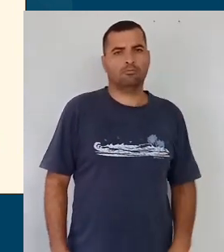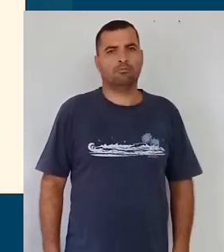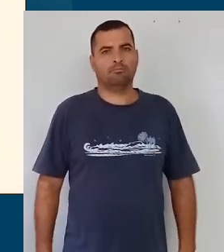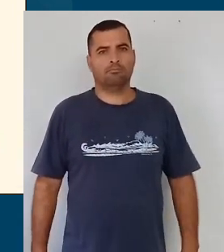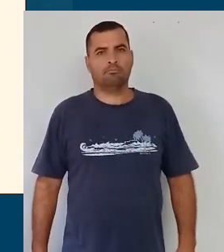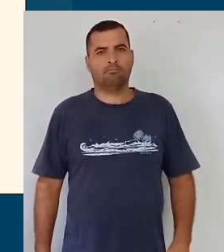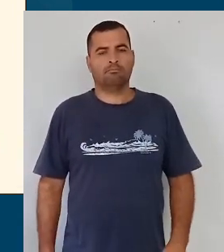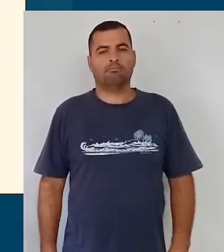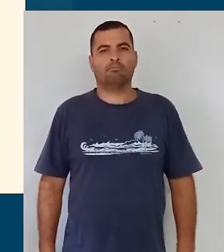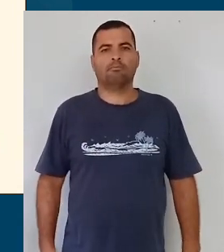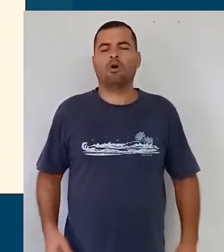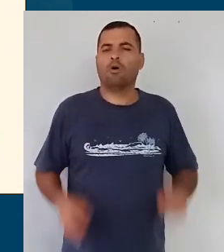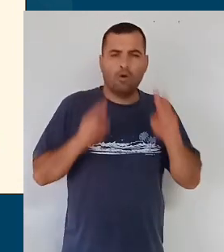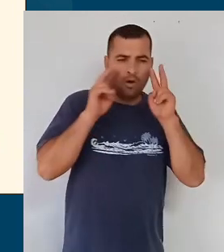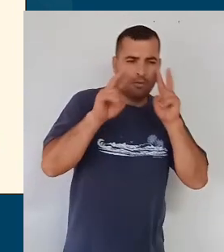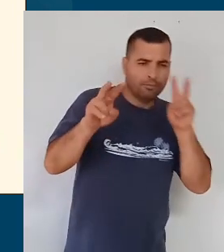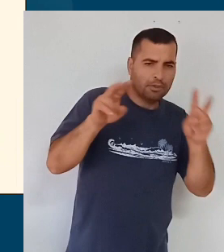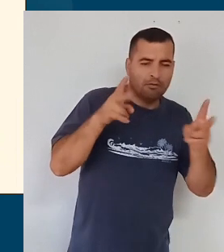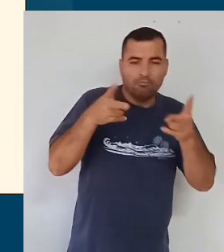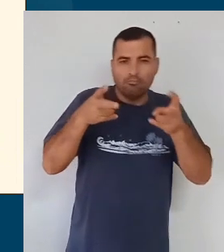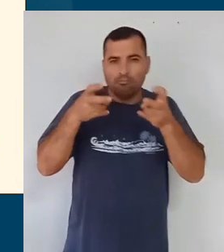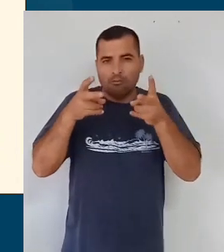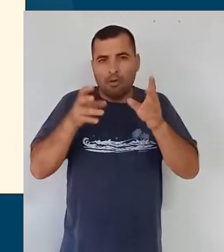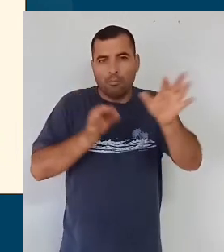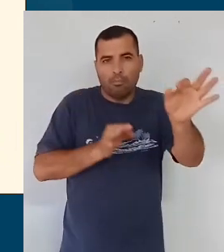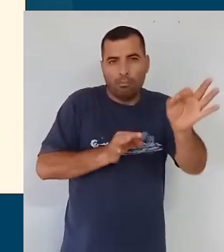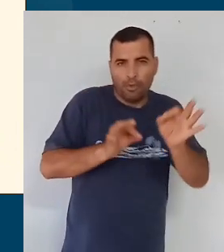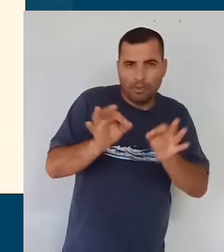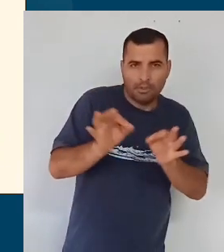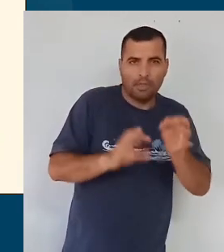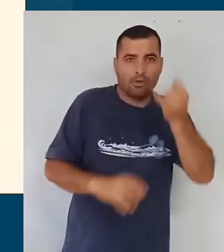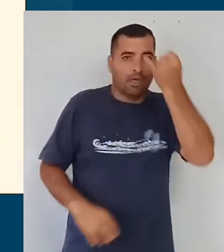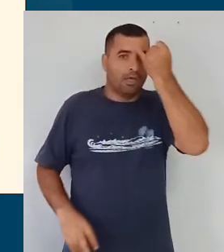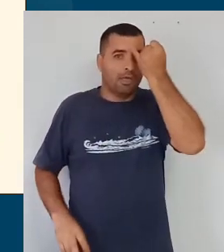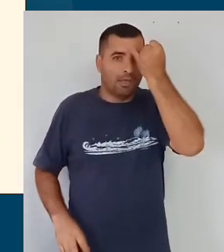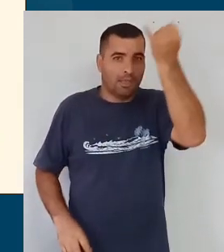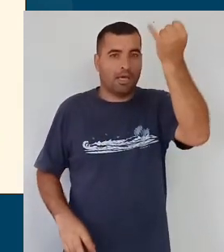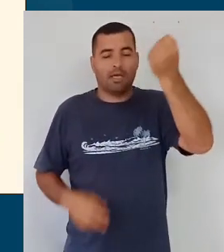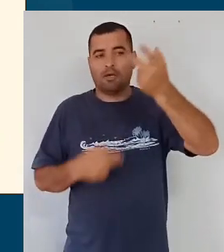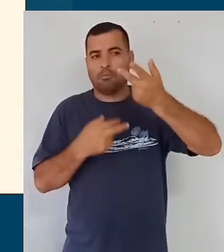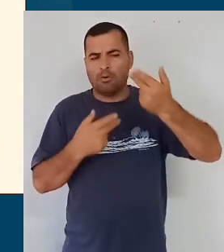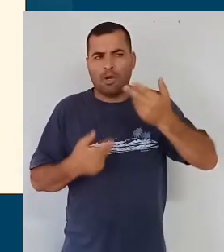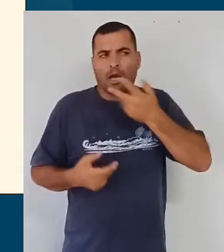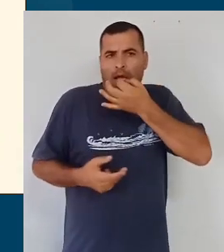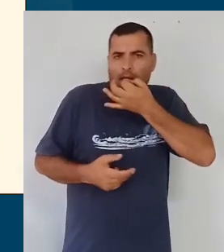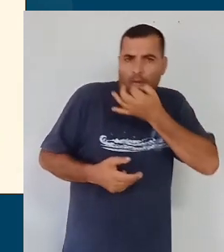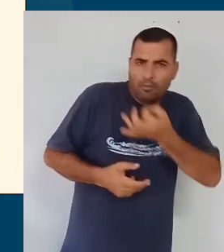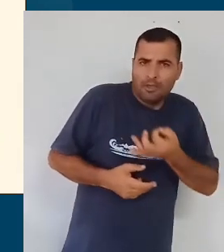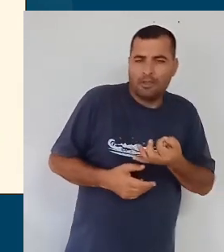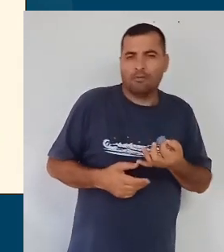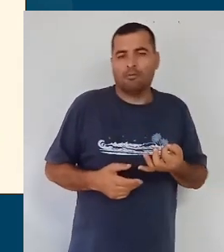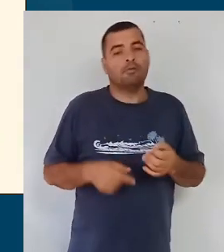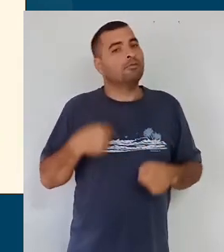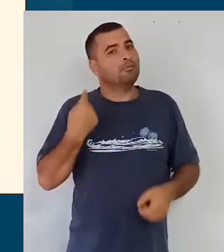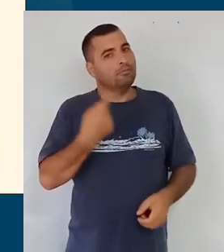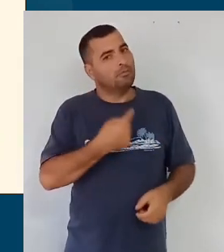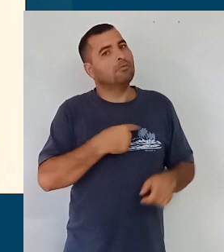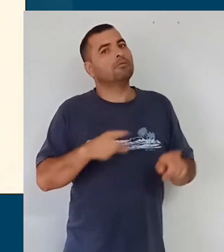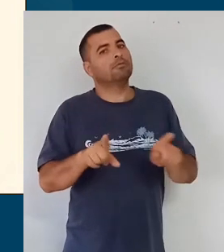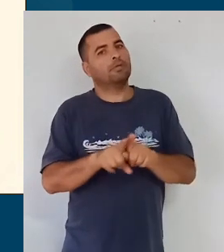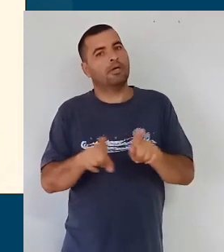Observando as crianças nos seus projetos, nas suas ideias, nas suas hipóteses, que a gente vai também